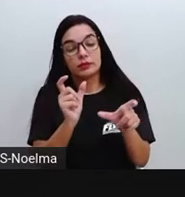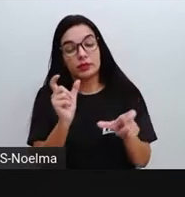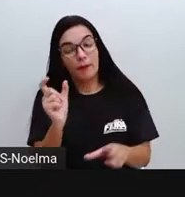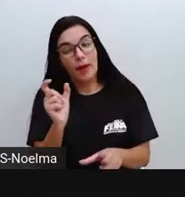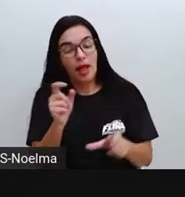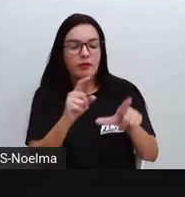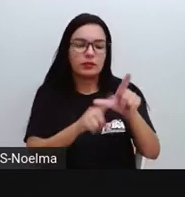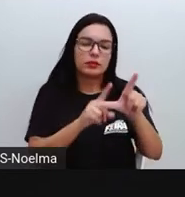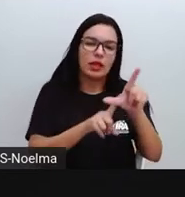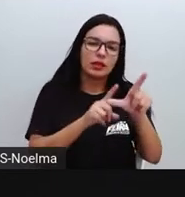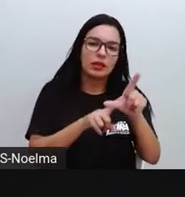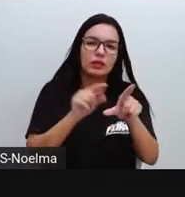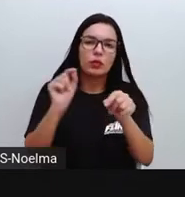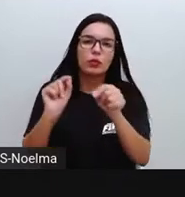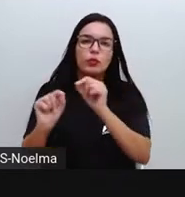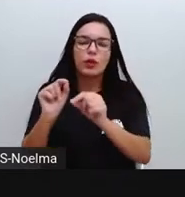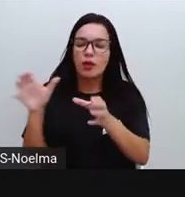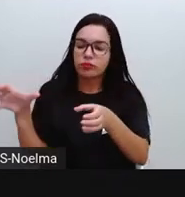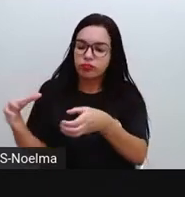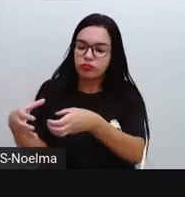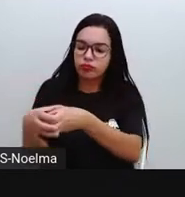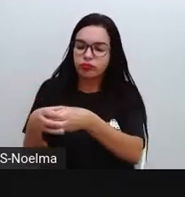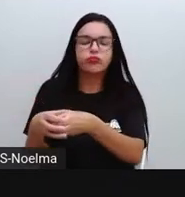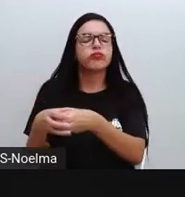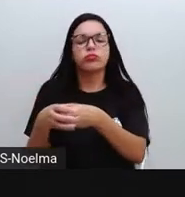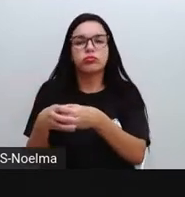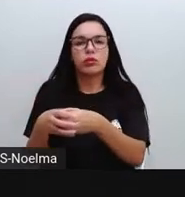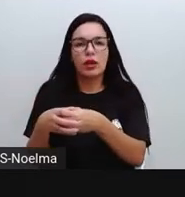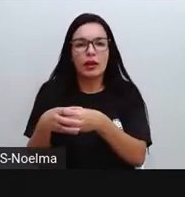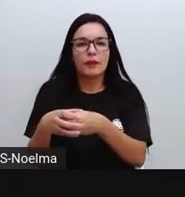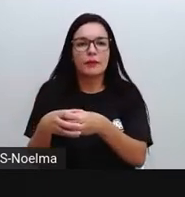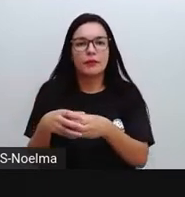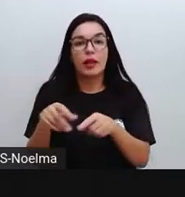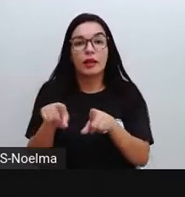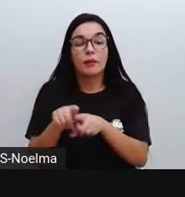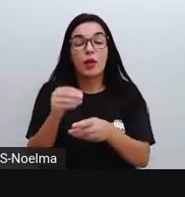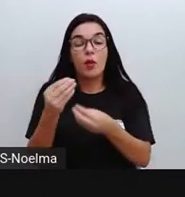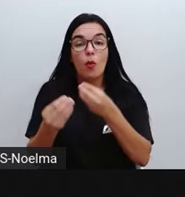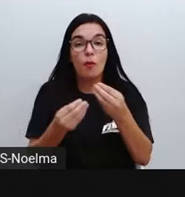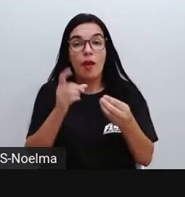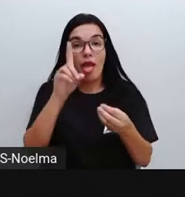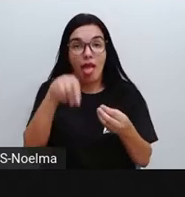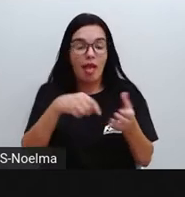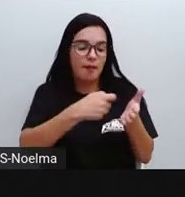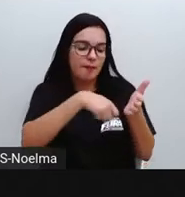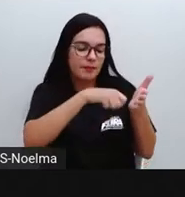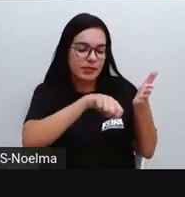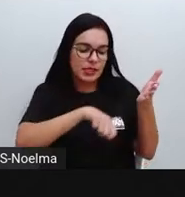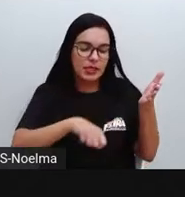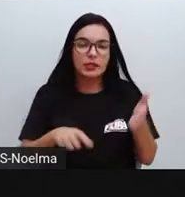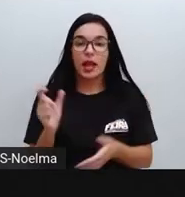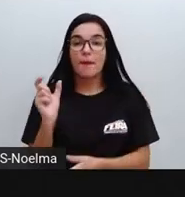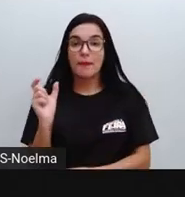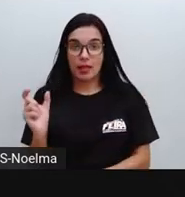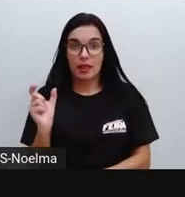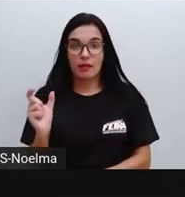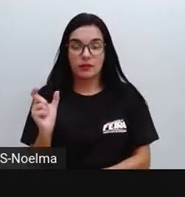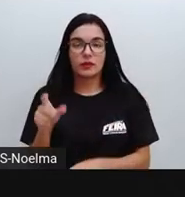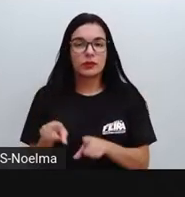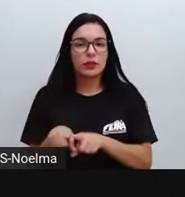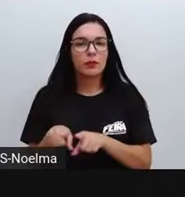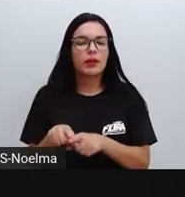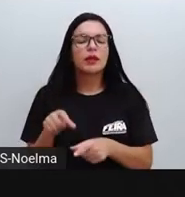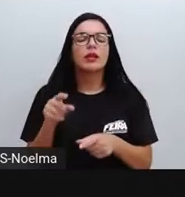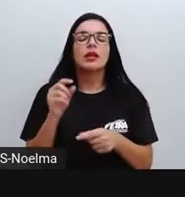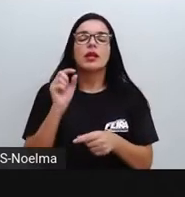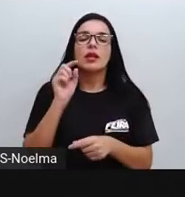conjunto da formofologia, que é a forma como é escrita, composta aquela palavra. E também a sintaxe,